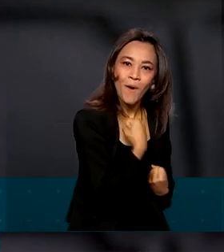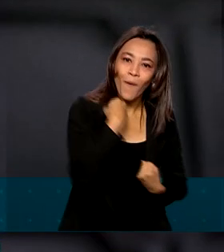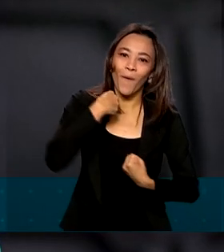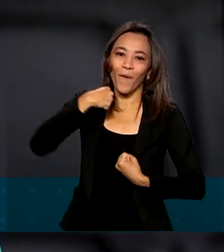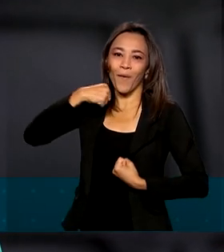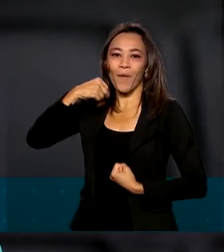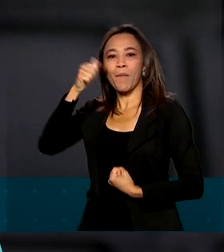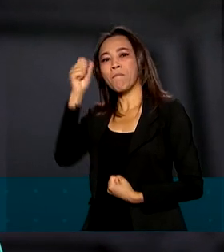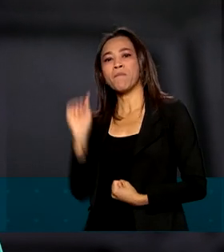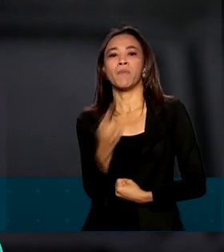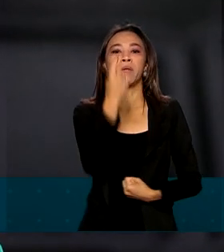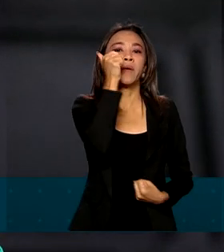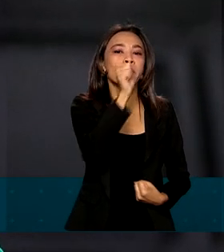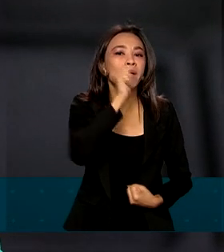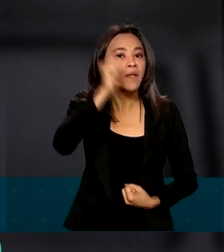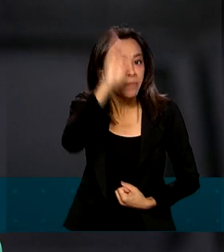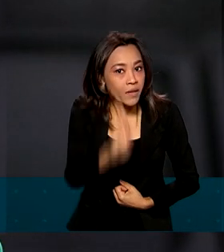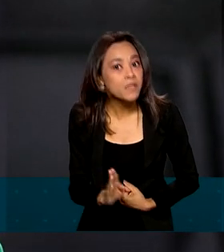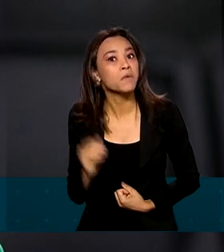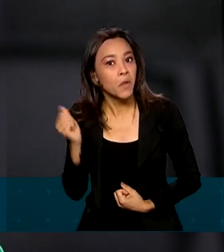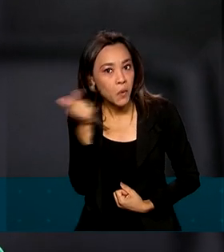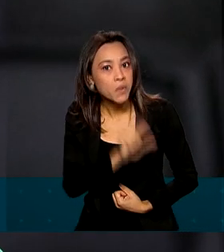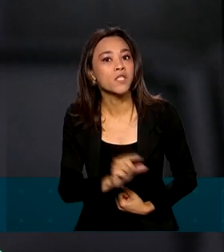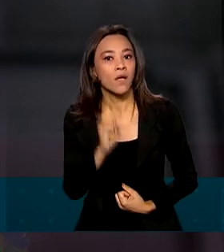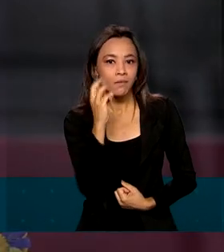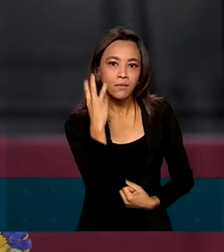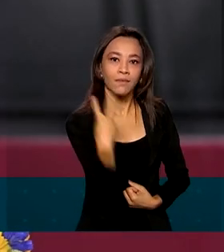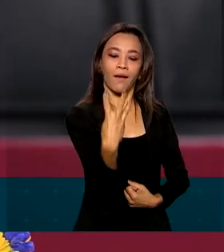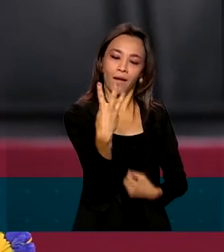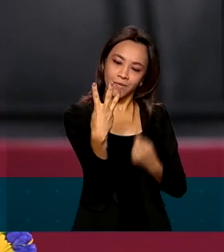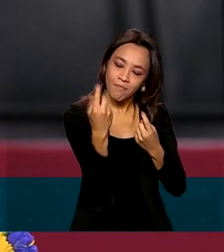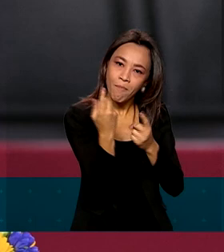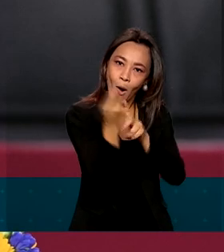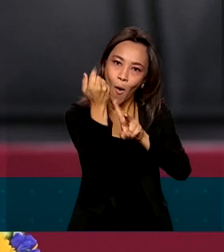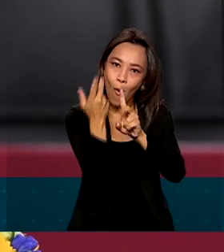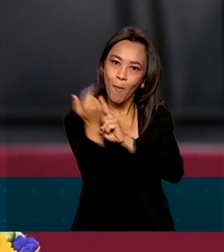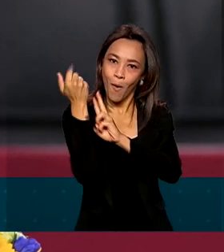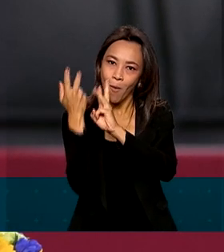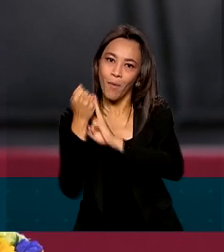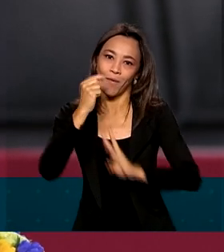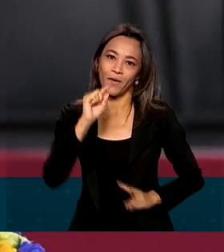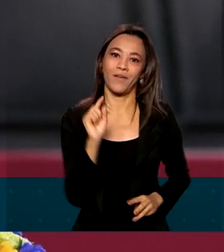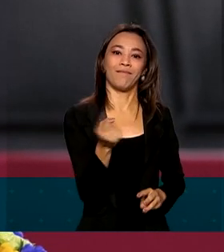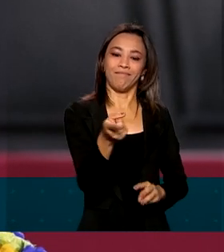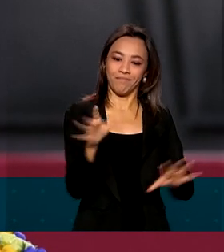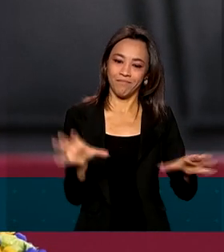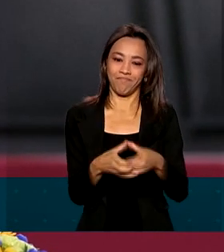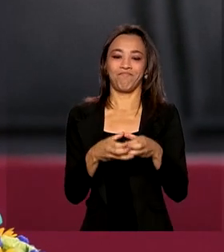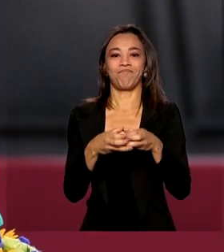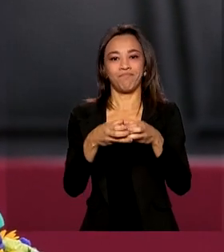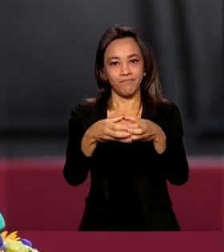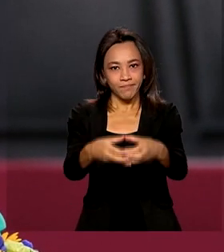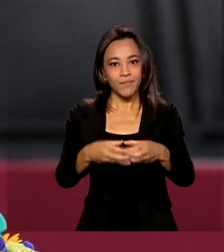mulher brasileira a conquistar 13 medalhas olímpicas em um esporte individual.